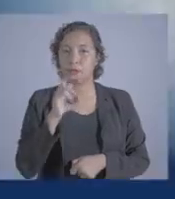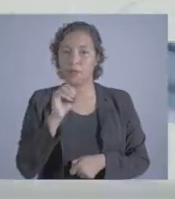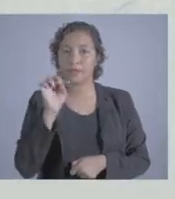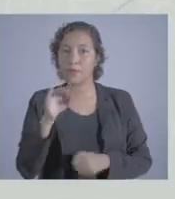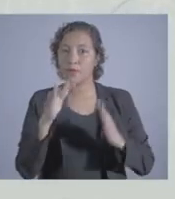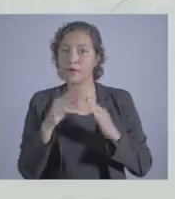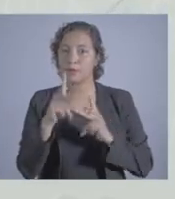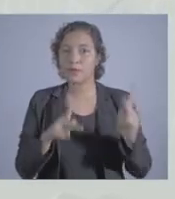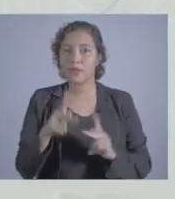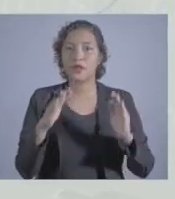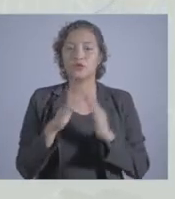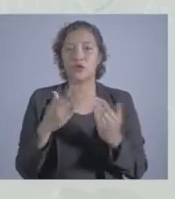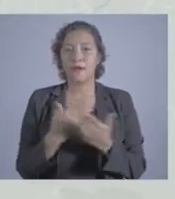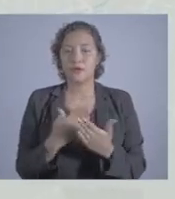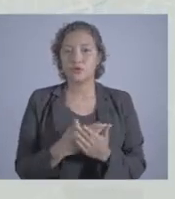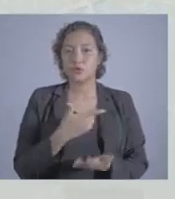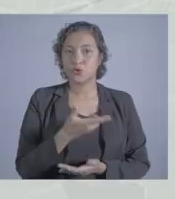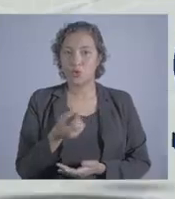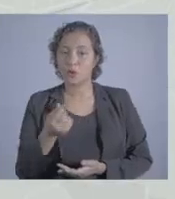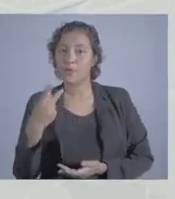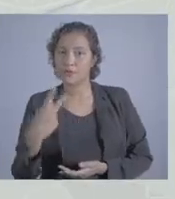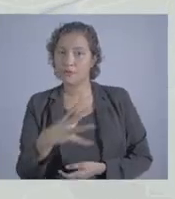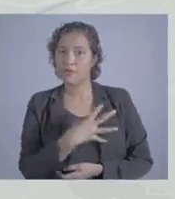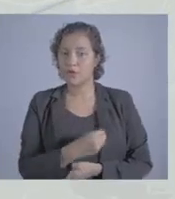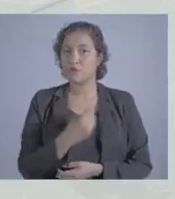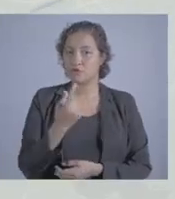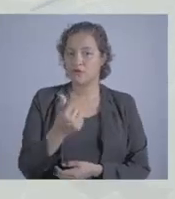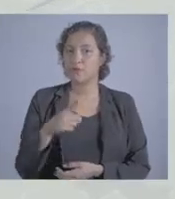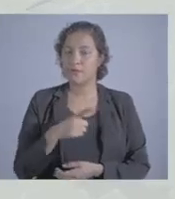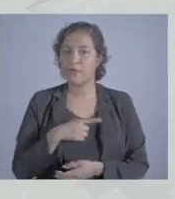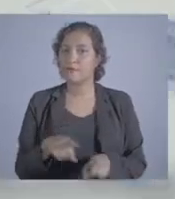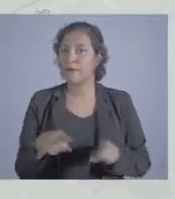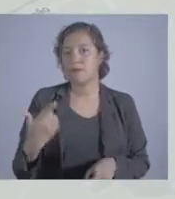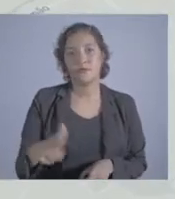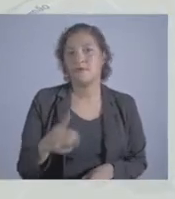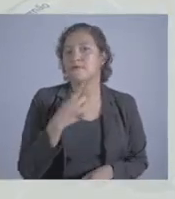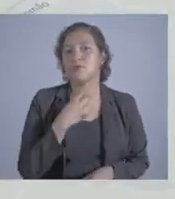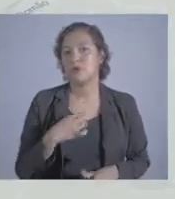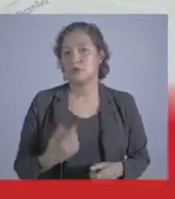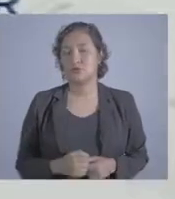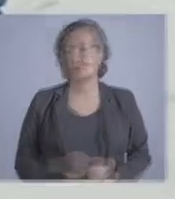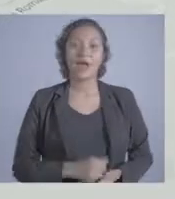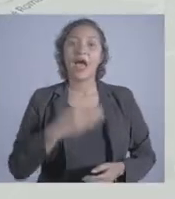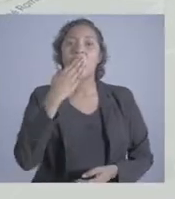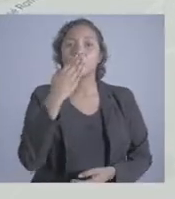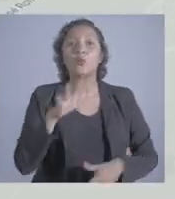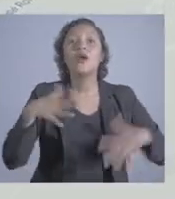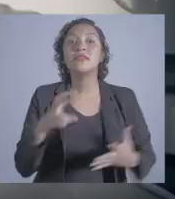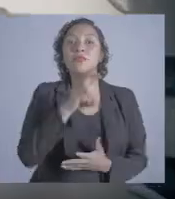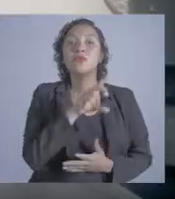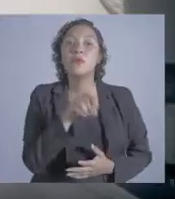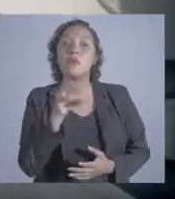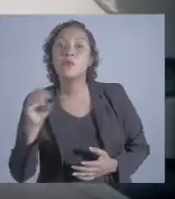BRT, 50 mil casas populares, 200 creches para os teus filhos. Dinheiro teve de sobra, não fez porque não